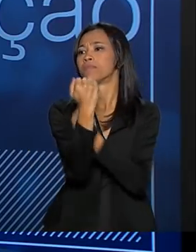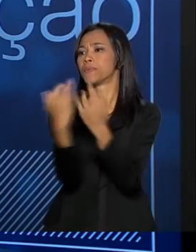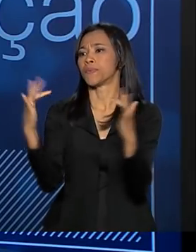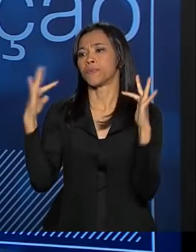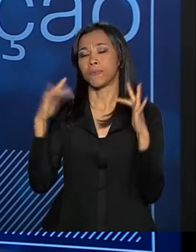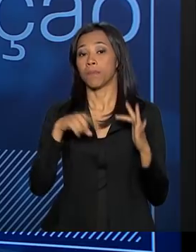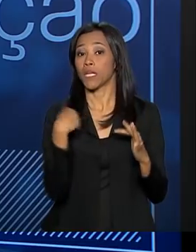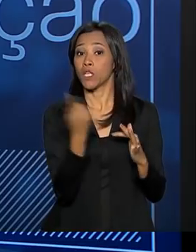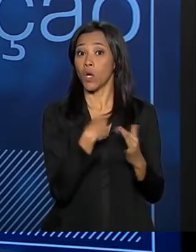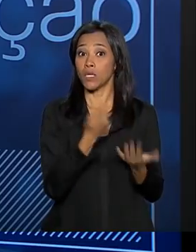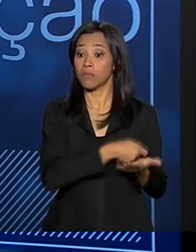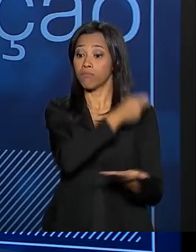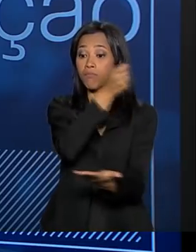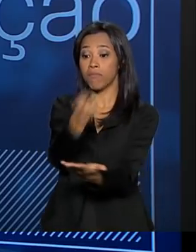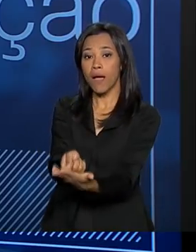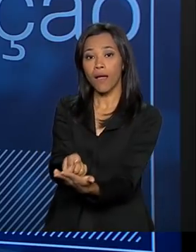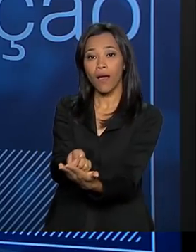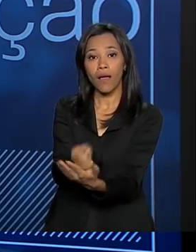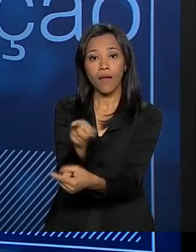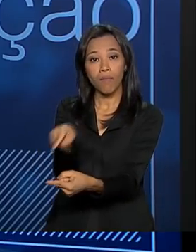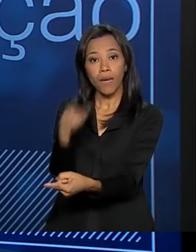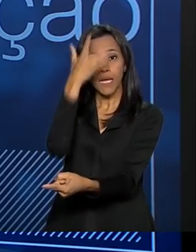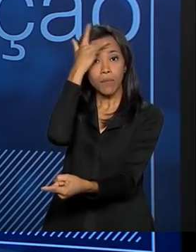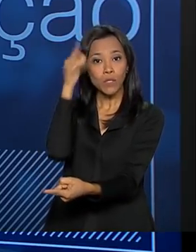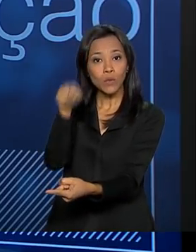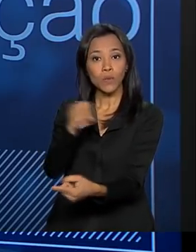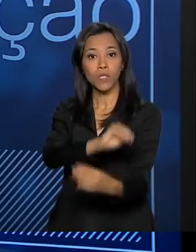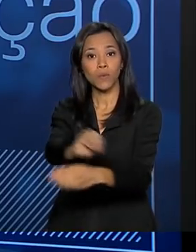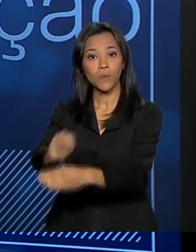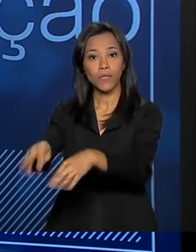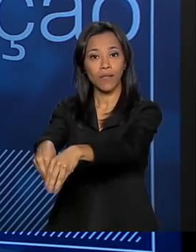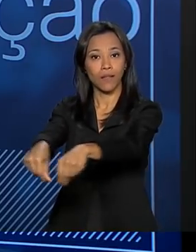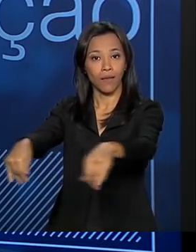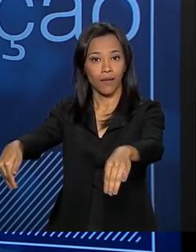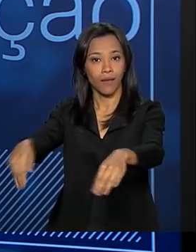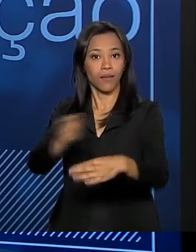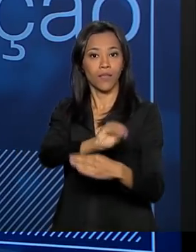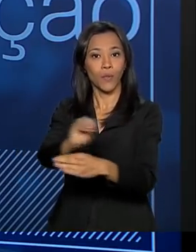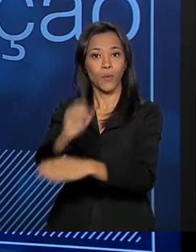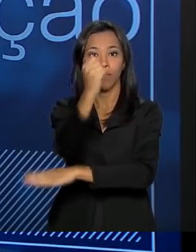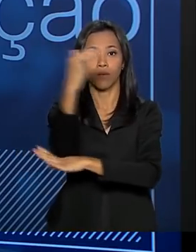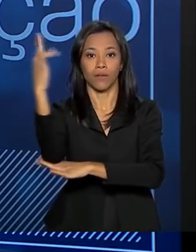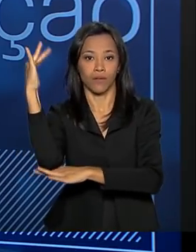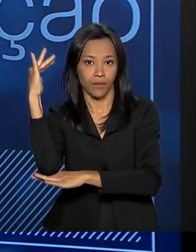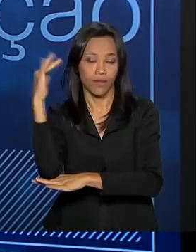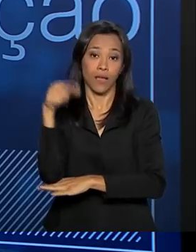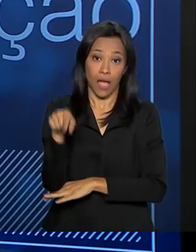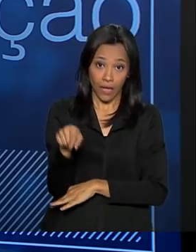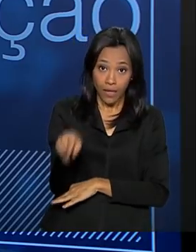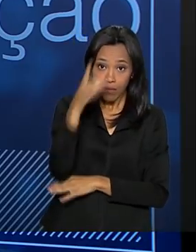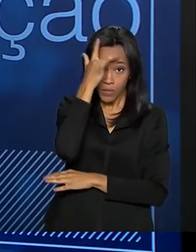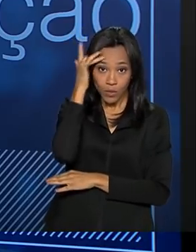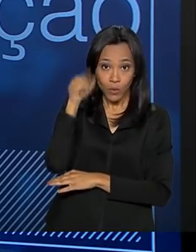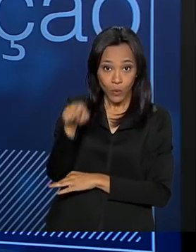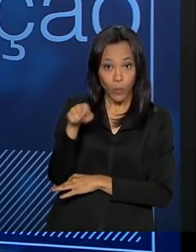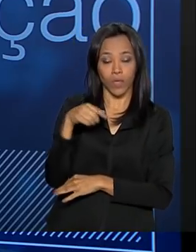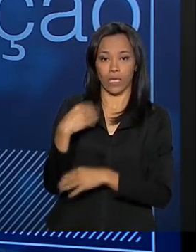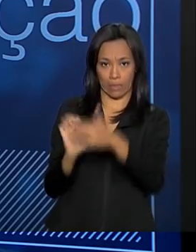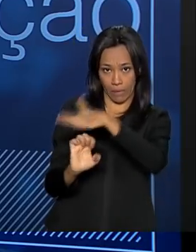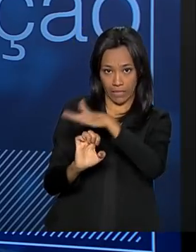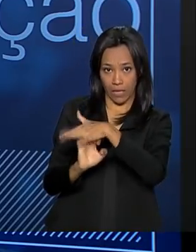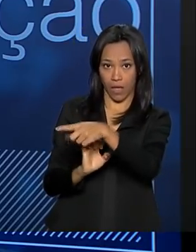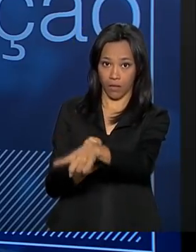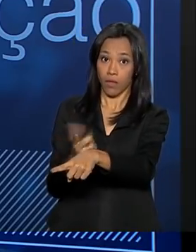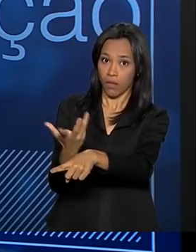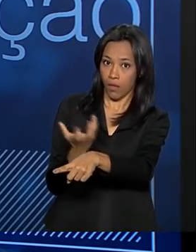também fazer pagamento para a conservação ambiental. Aquele empresário rural que tem o objetivo de fazer